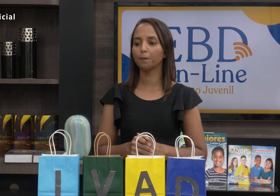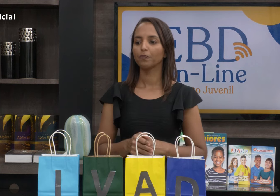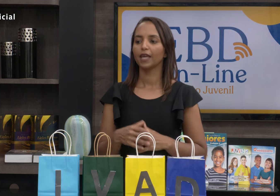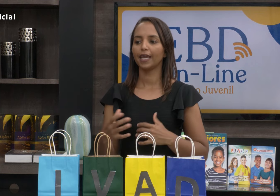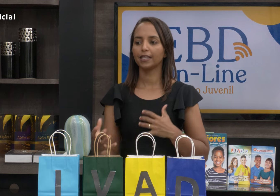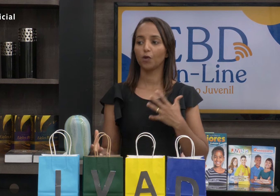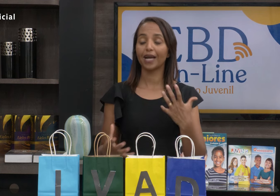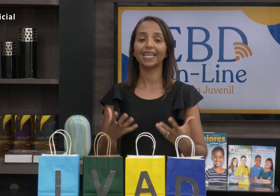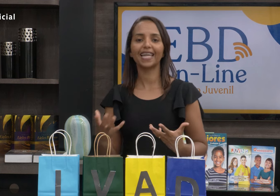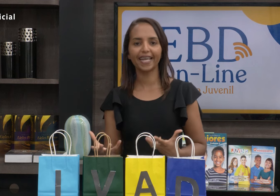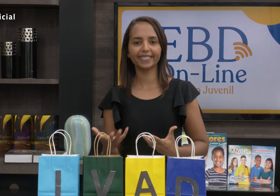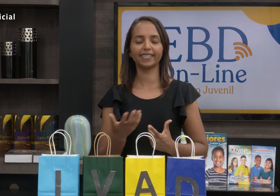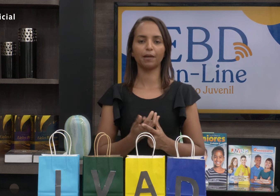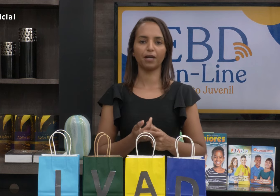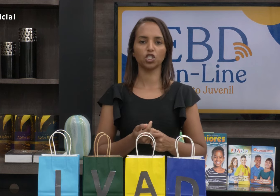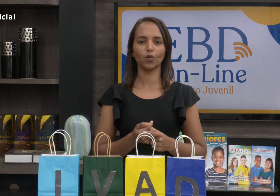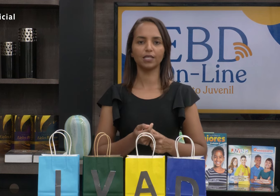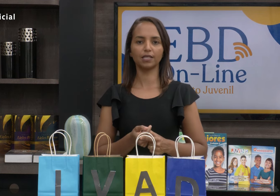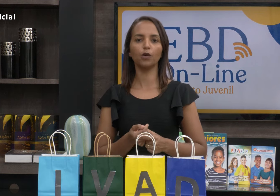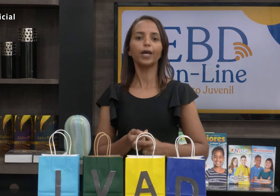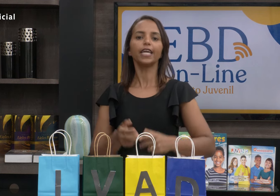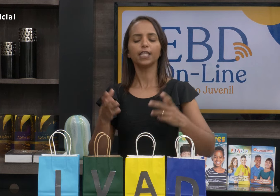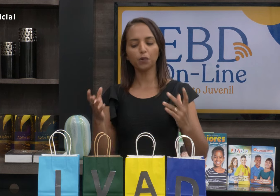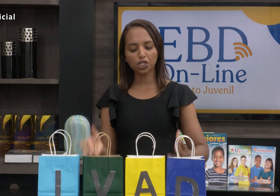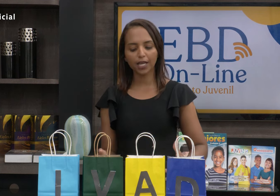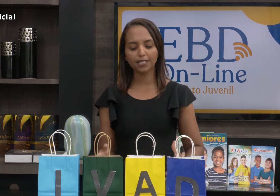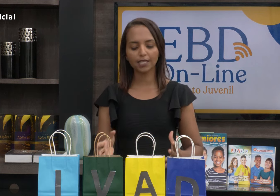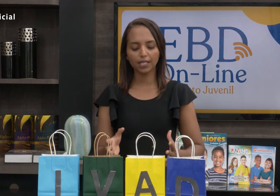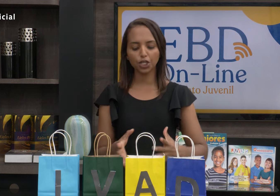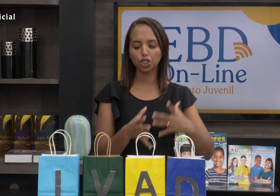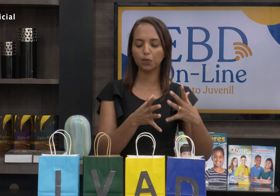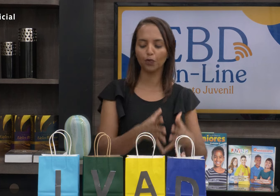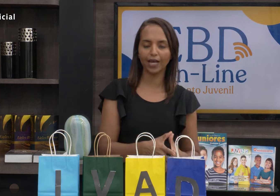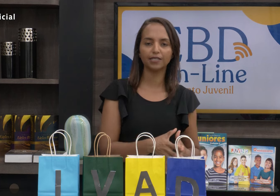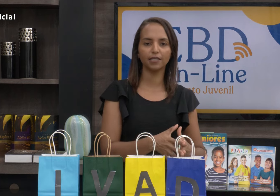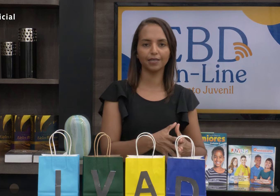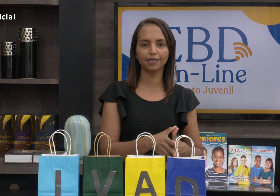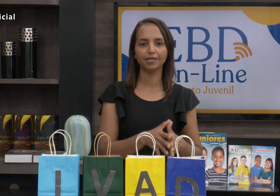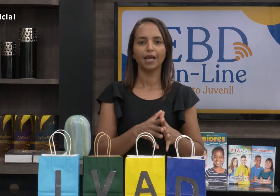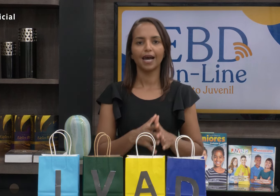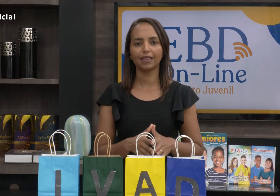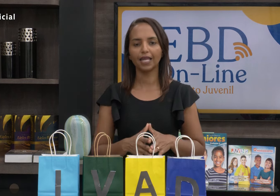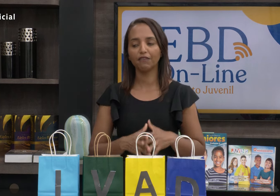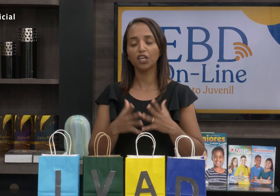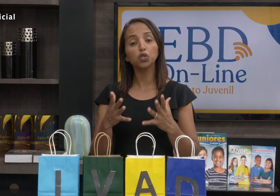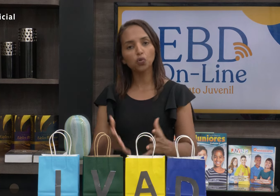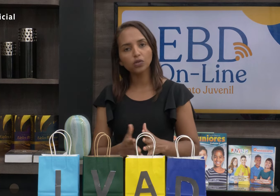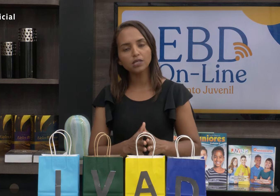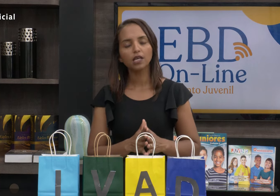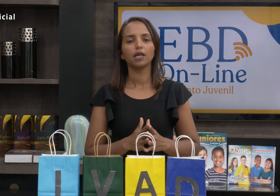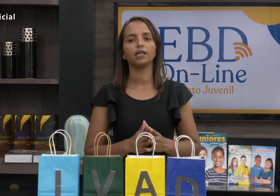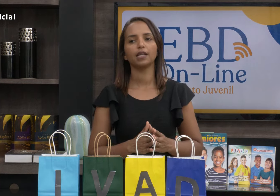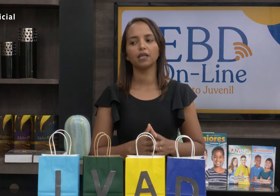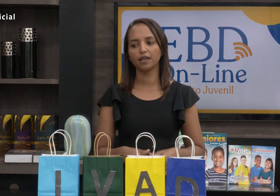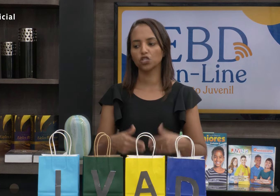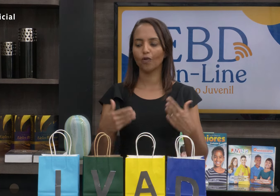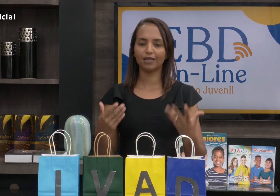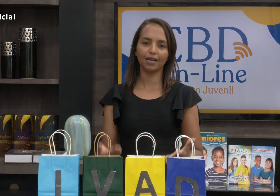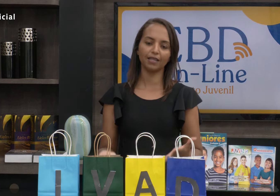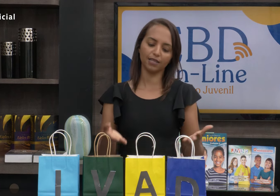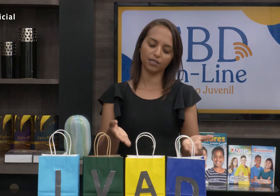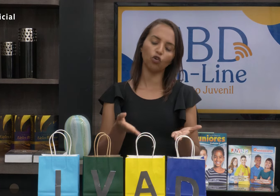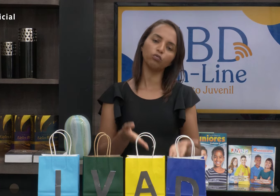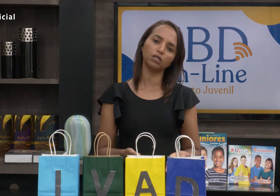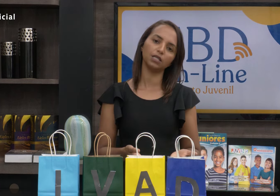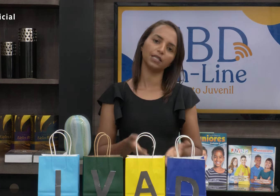você possa ter uma clareza ainda mais da sua lição, e não esqueça de estimular as crianças a terem virtudes e a terem as